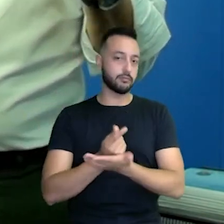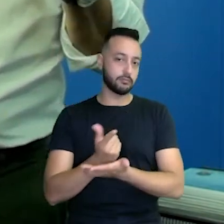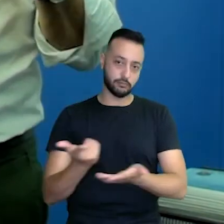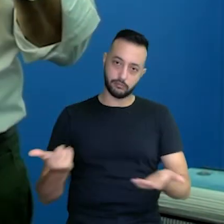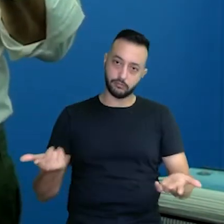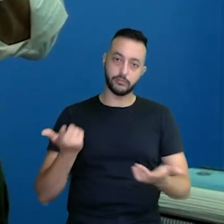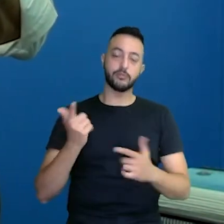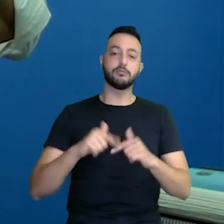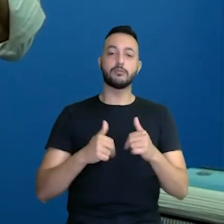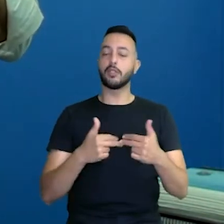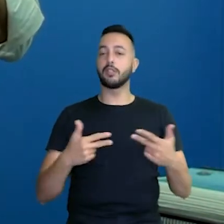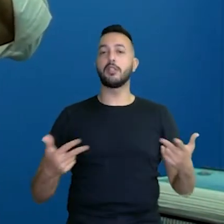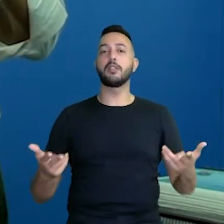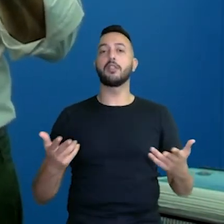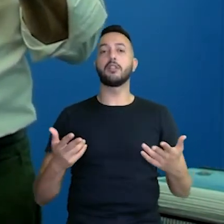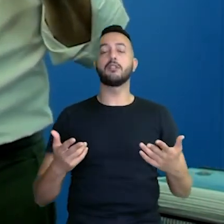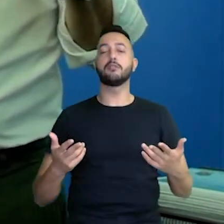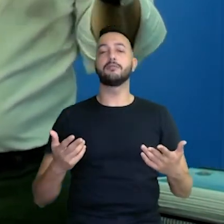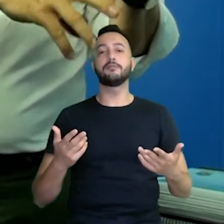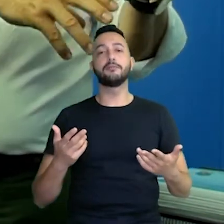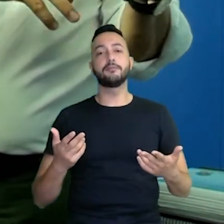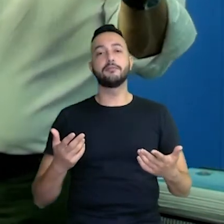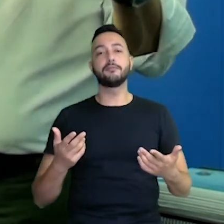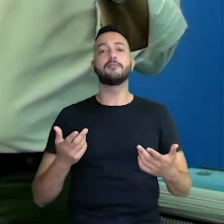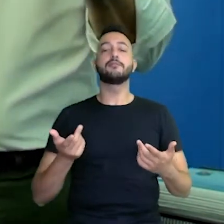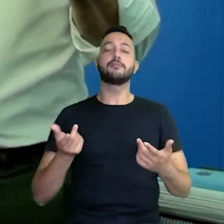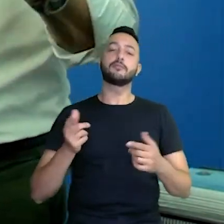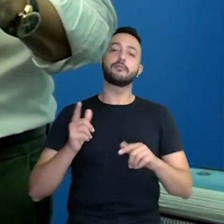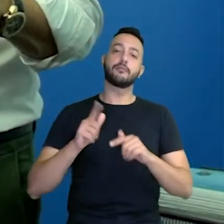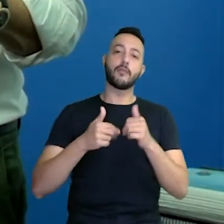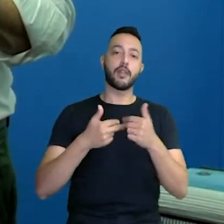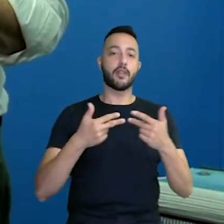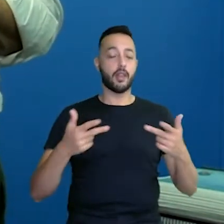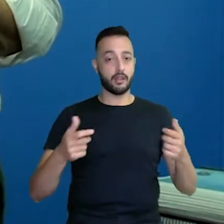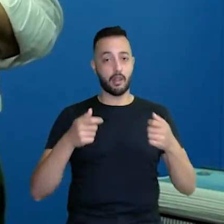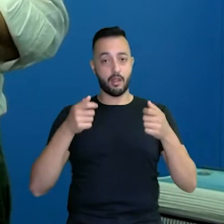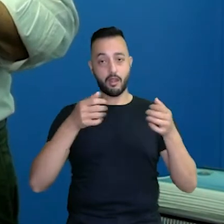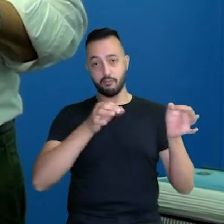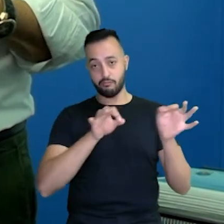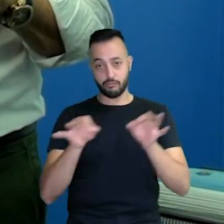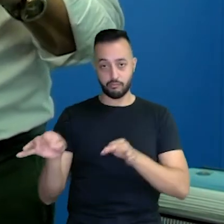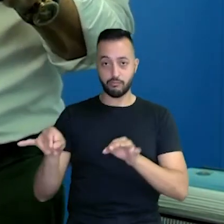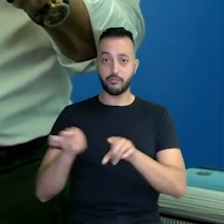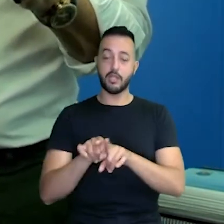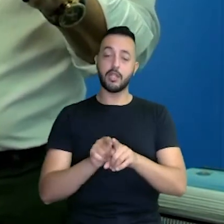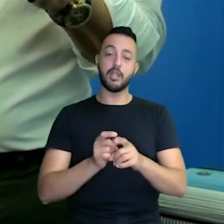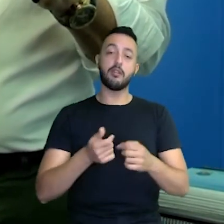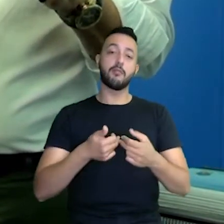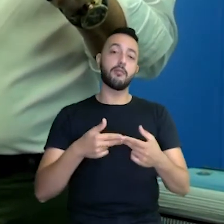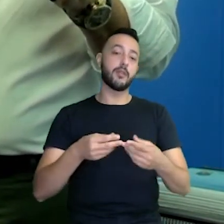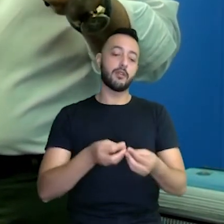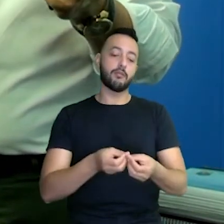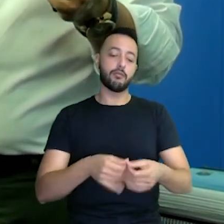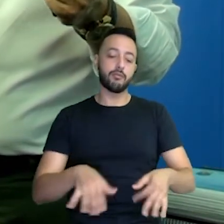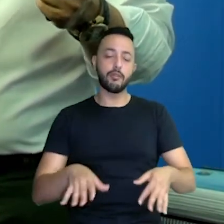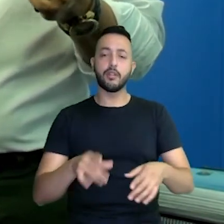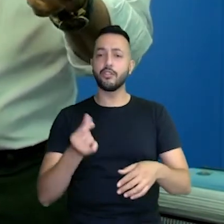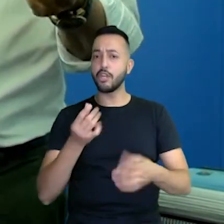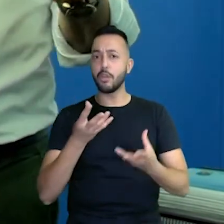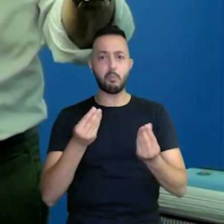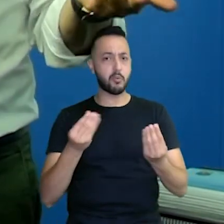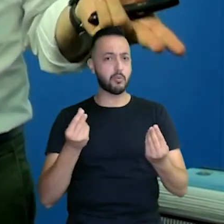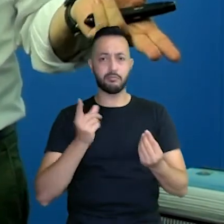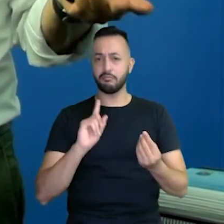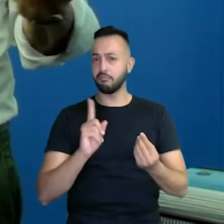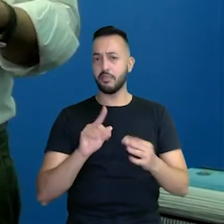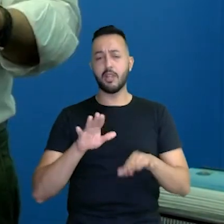material de expediente, bem captar ou de consumo, e aí não é muito dinheiro não, vai